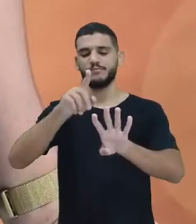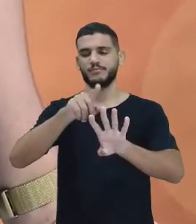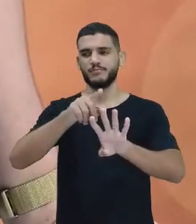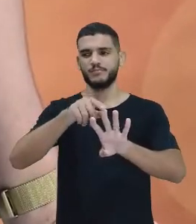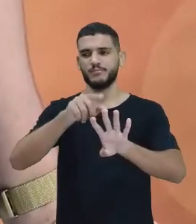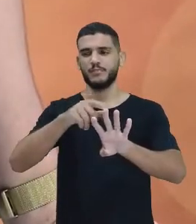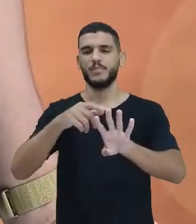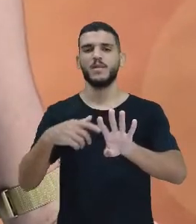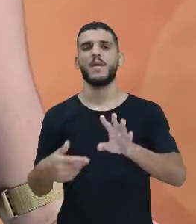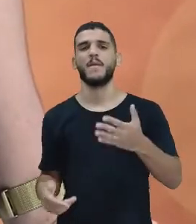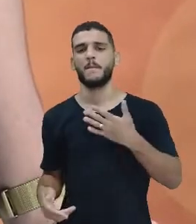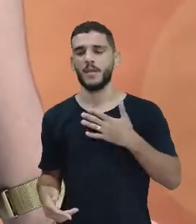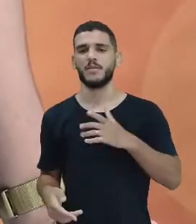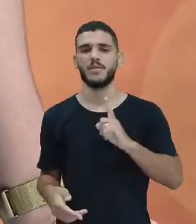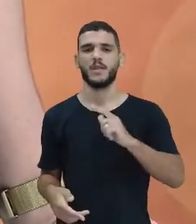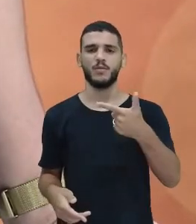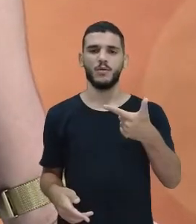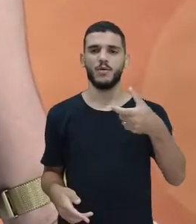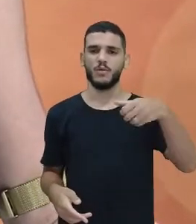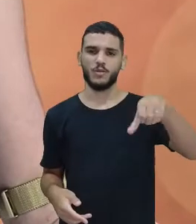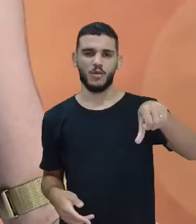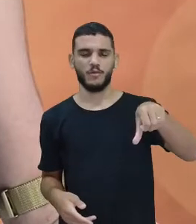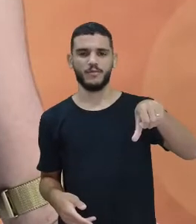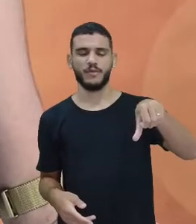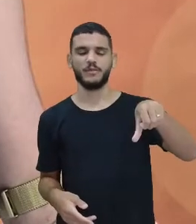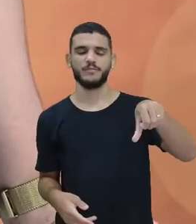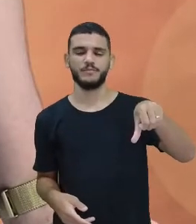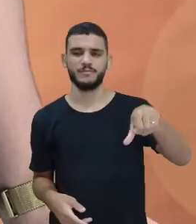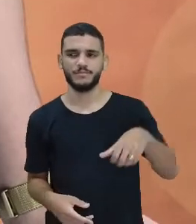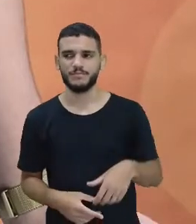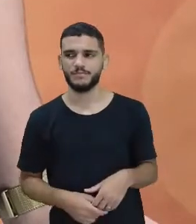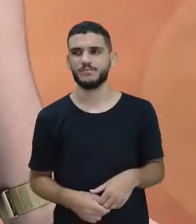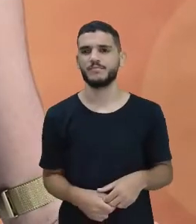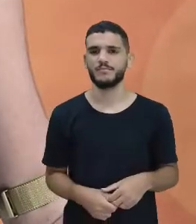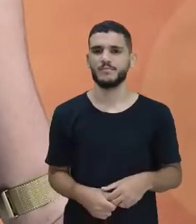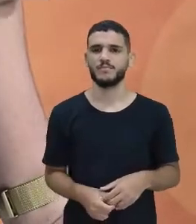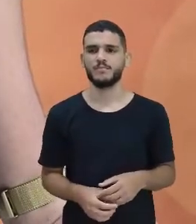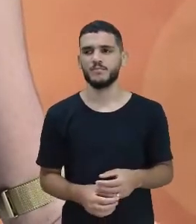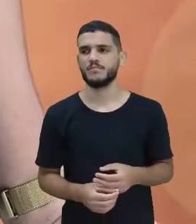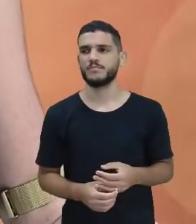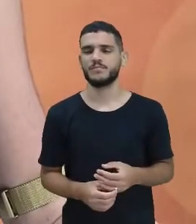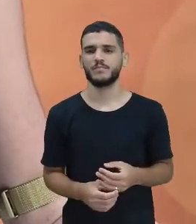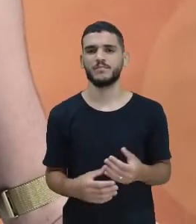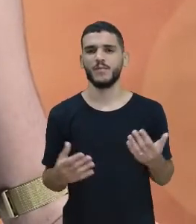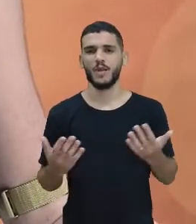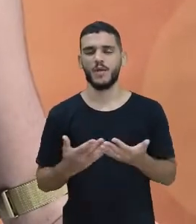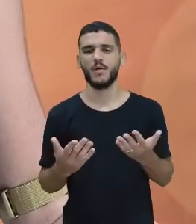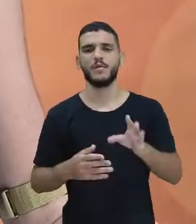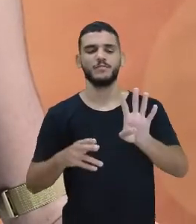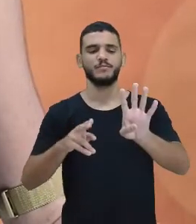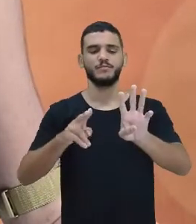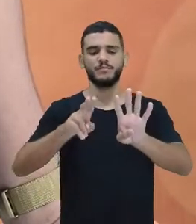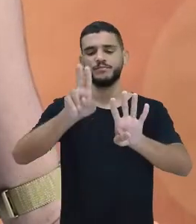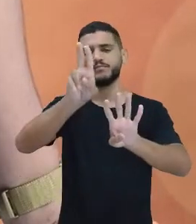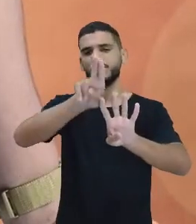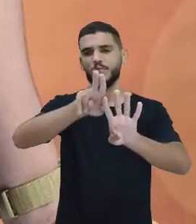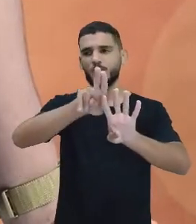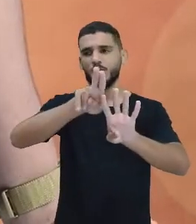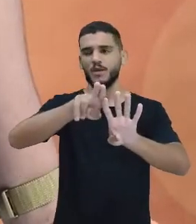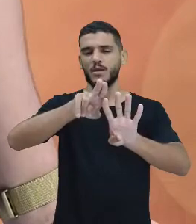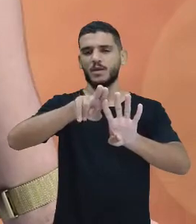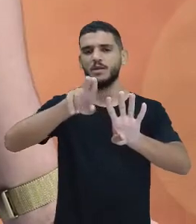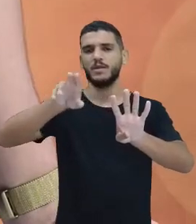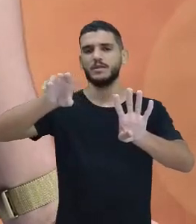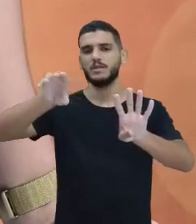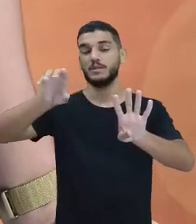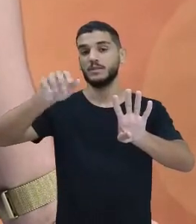meu tem o número 2 e o número 9, que forma o número 29. E aí a gente vai olhar a parte das unidades. Aqui na professora Iris